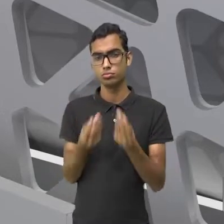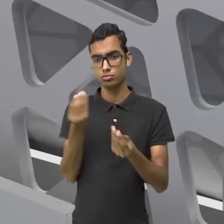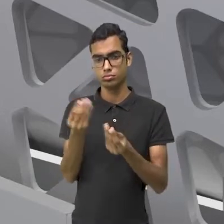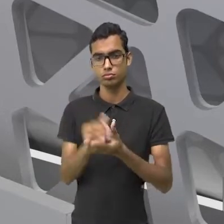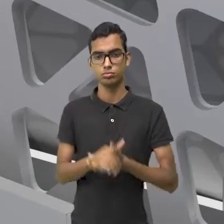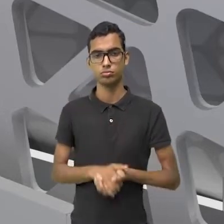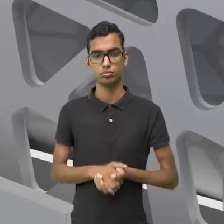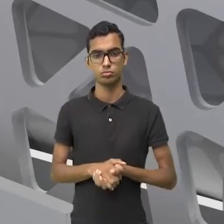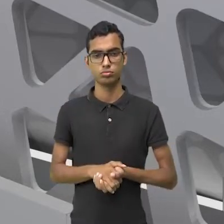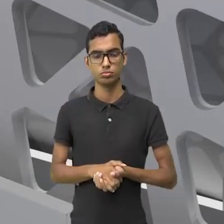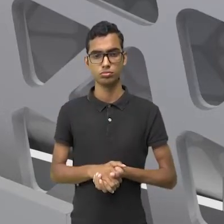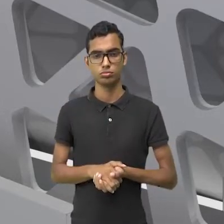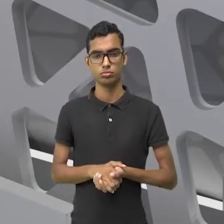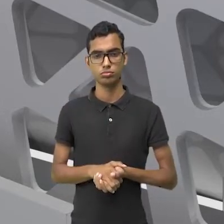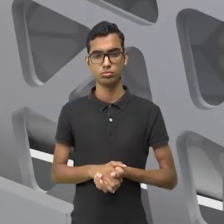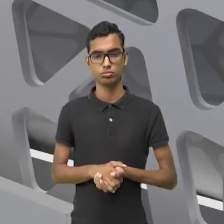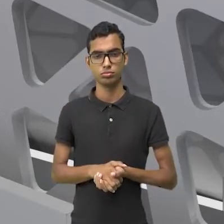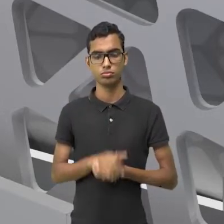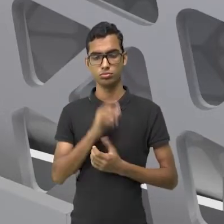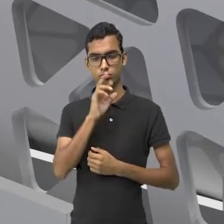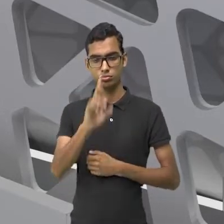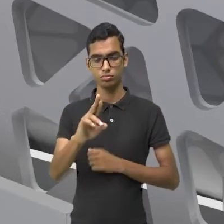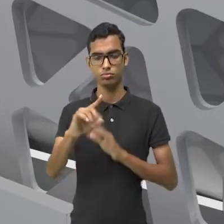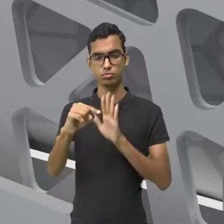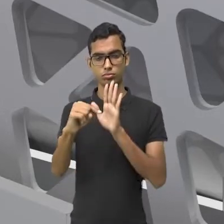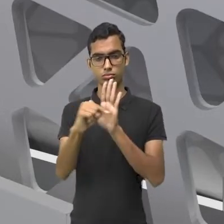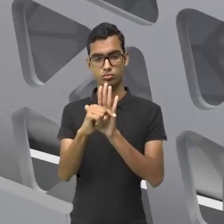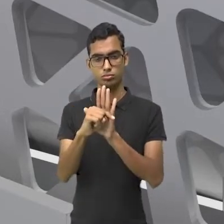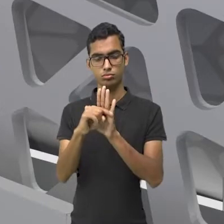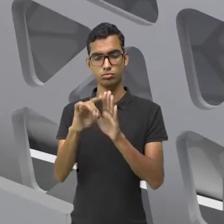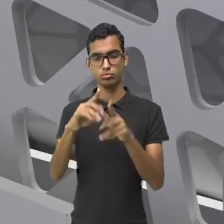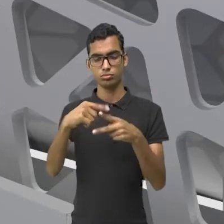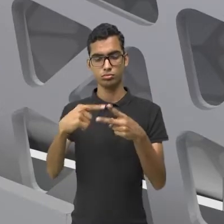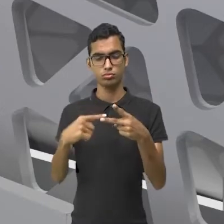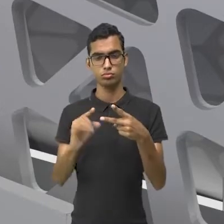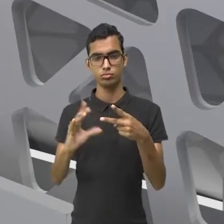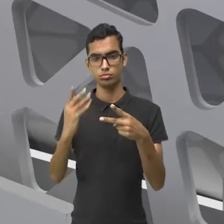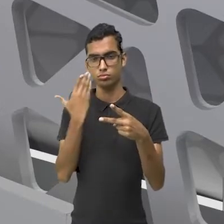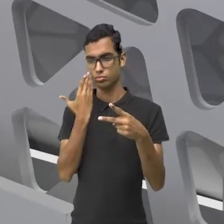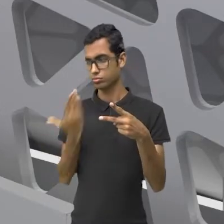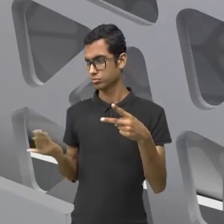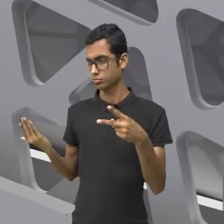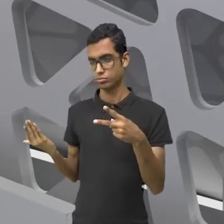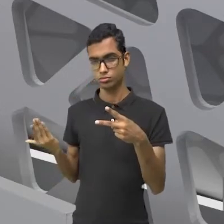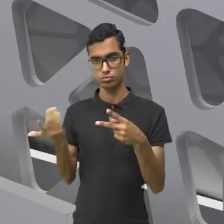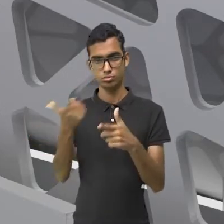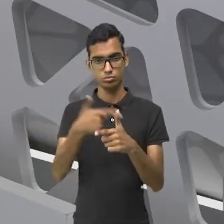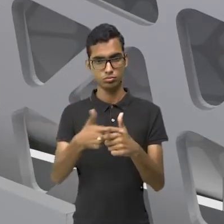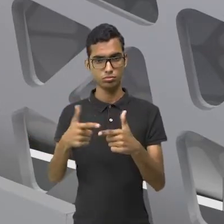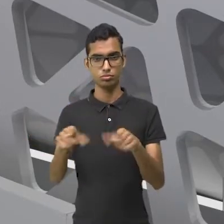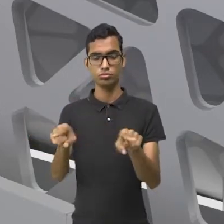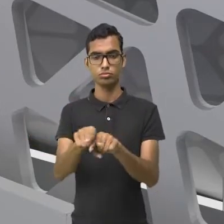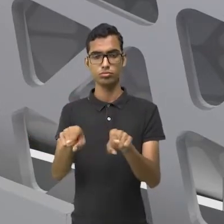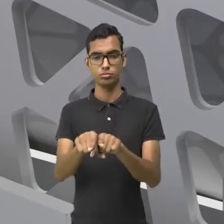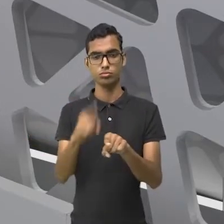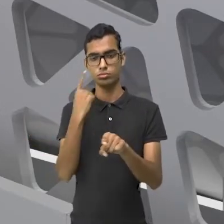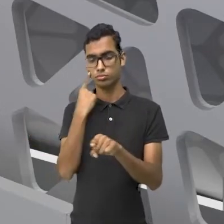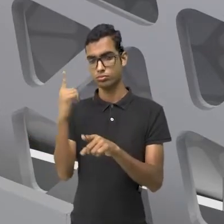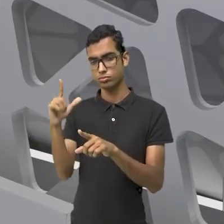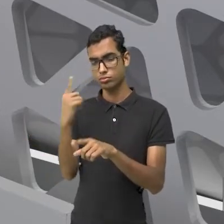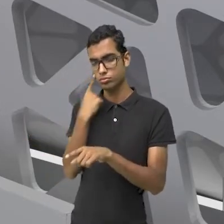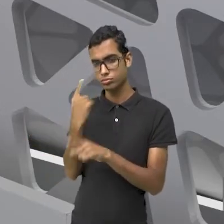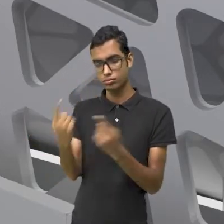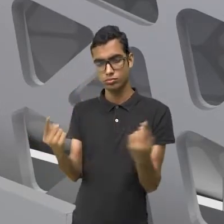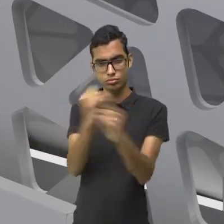positivo. Ou um positivo e um negativo. O resultado é negativo. Só existe essas duas situações. Para a divisão e por ela ser a